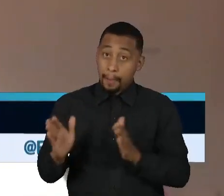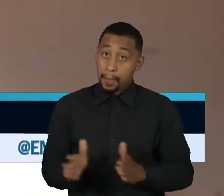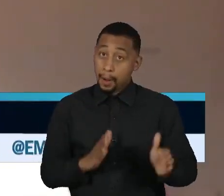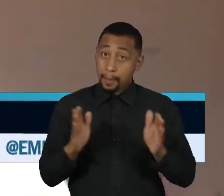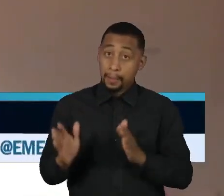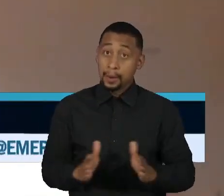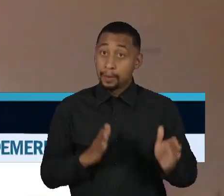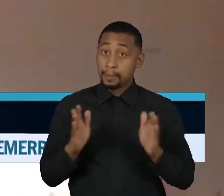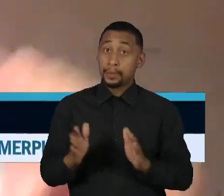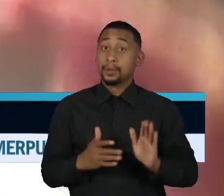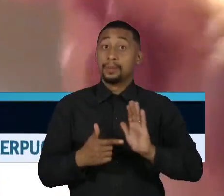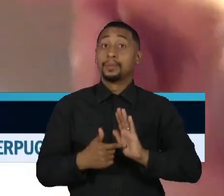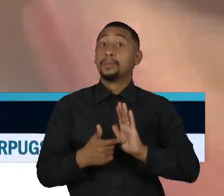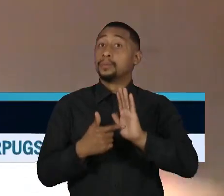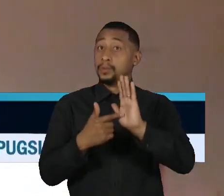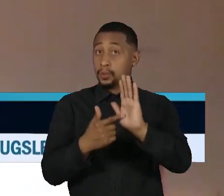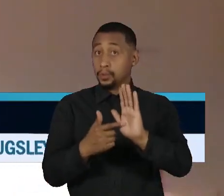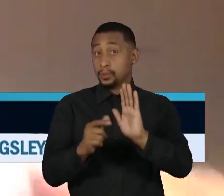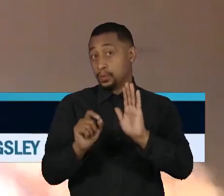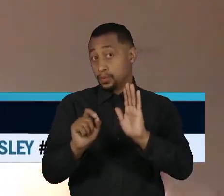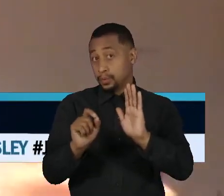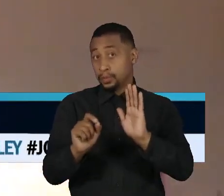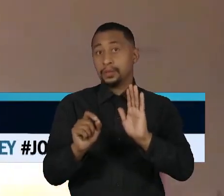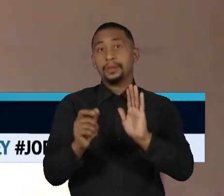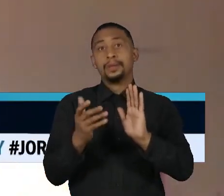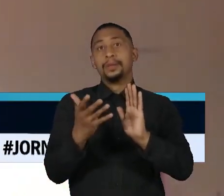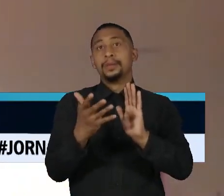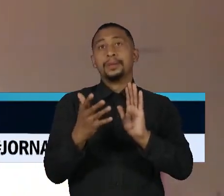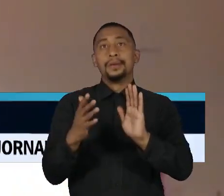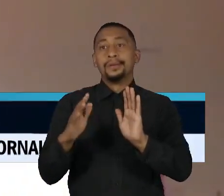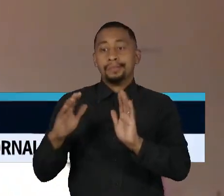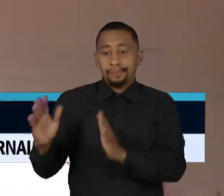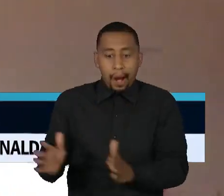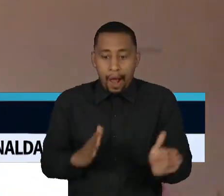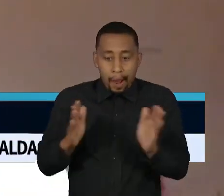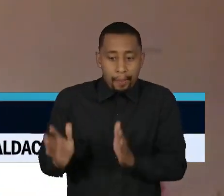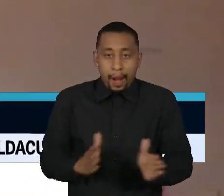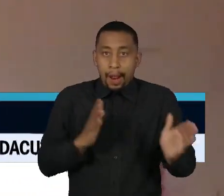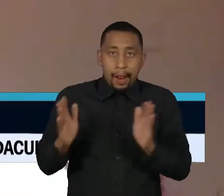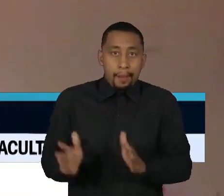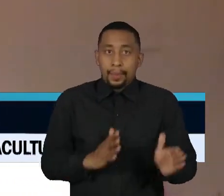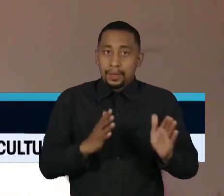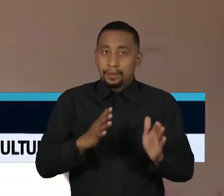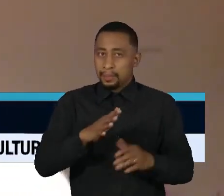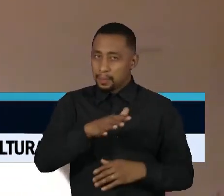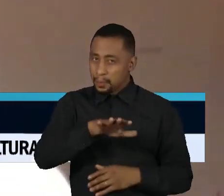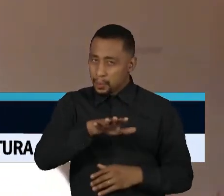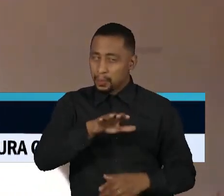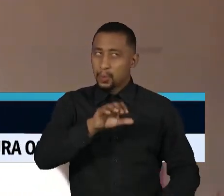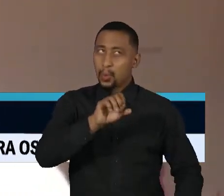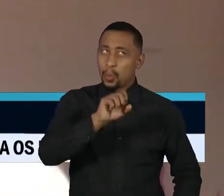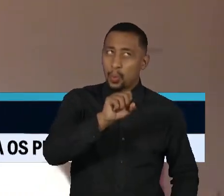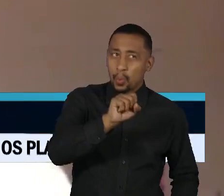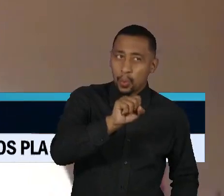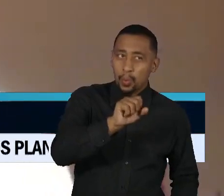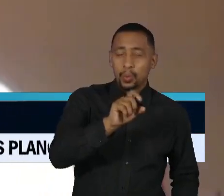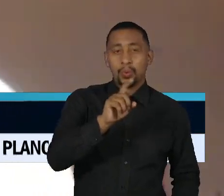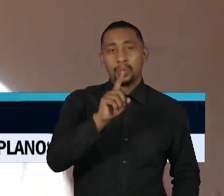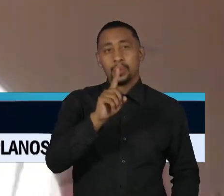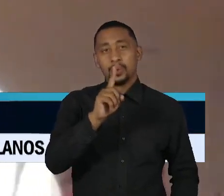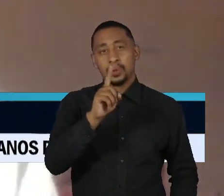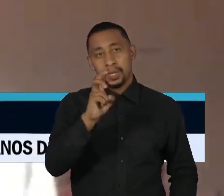cálculos mostram que você tem perdas de produtividade de algo entre 8% e 15%.